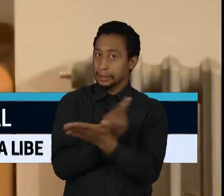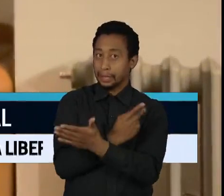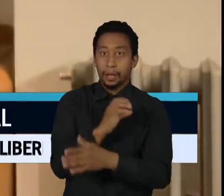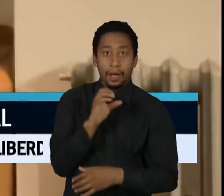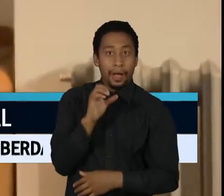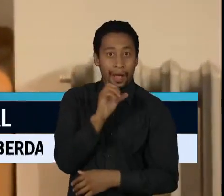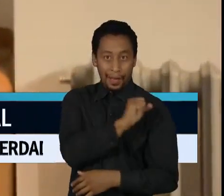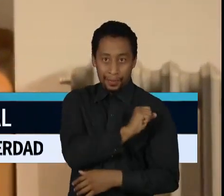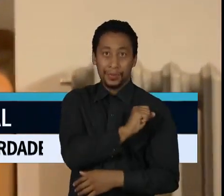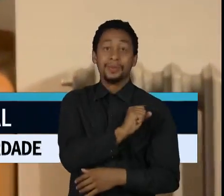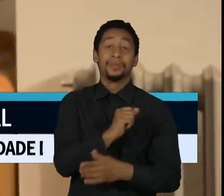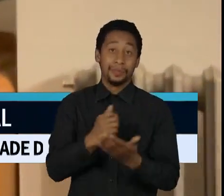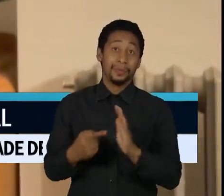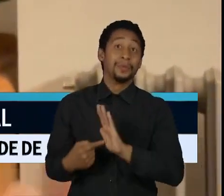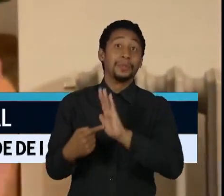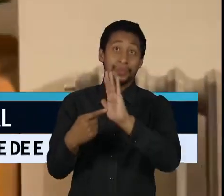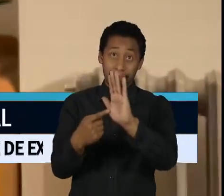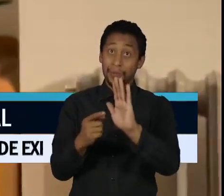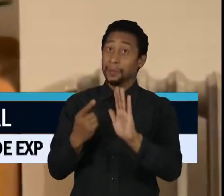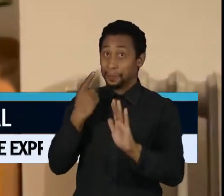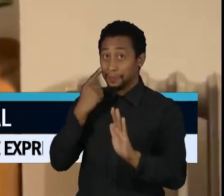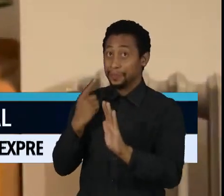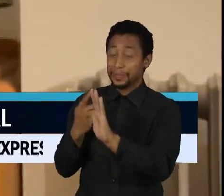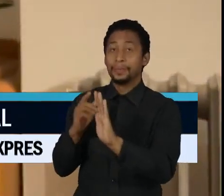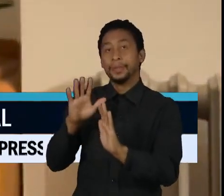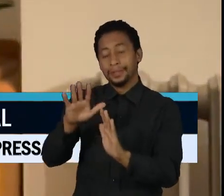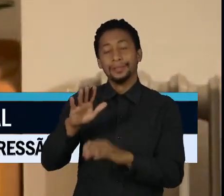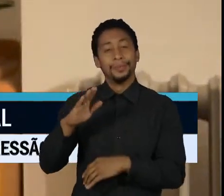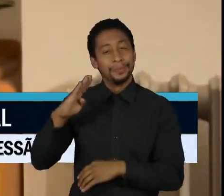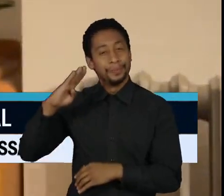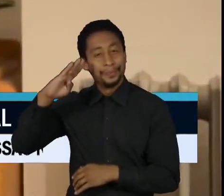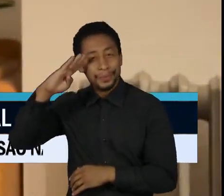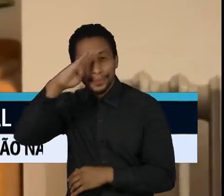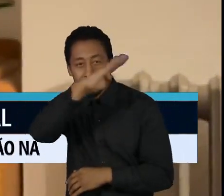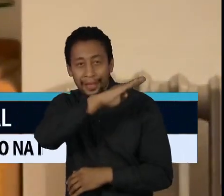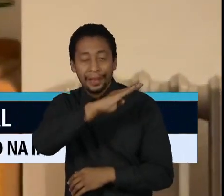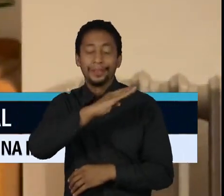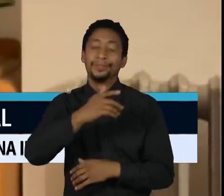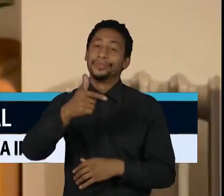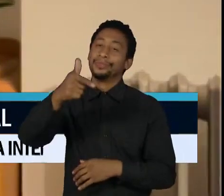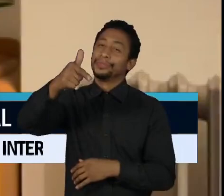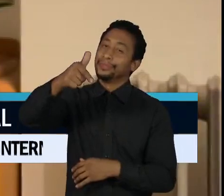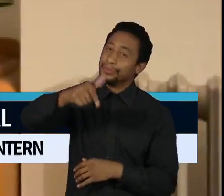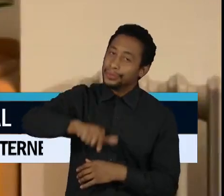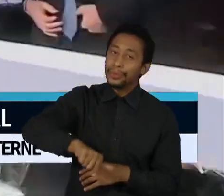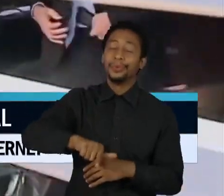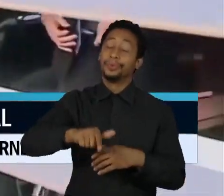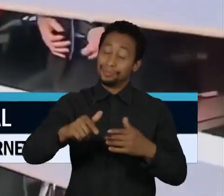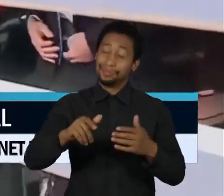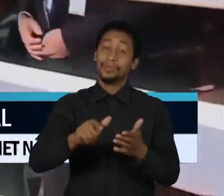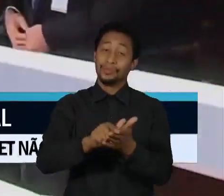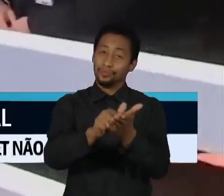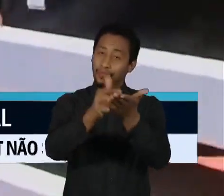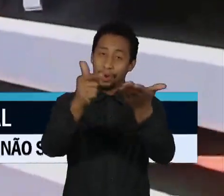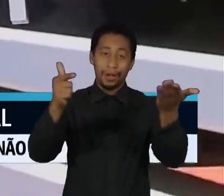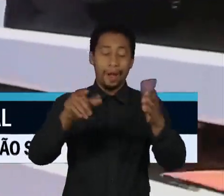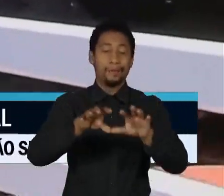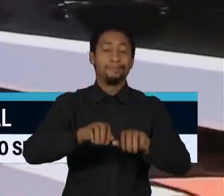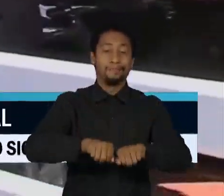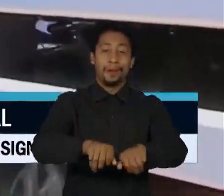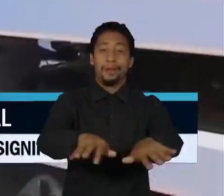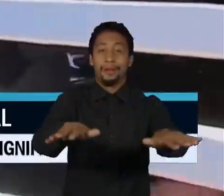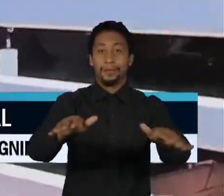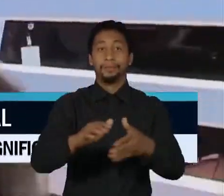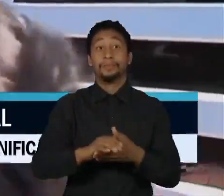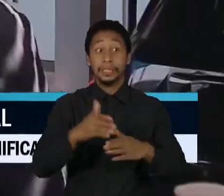expressões caras, ao personagem. Jair Bolsonaro está novamente nas manchetes do mundo. A notícia sobre a